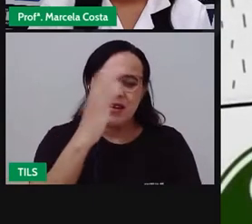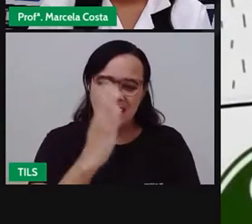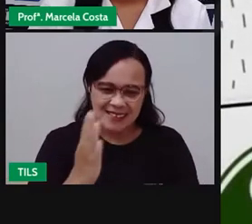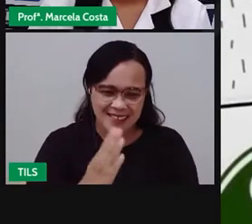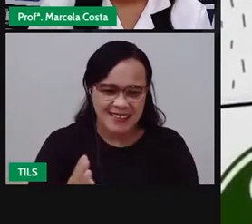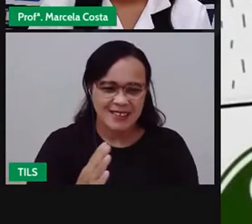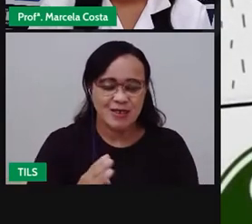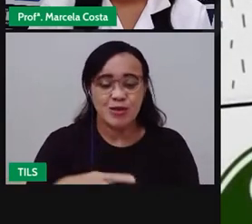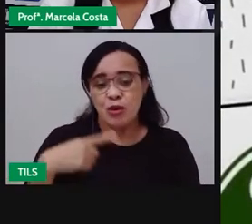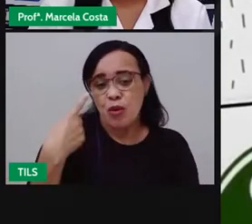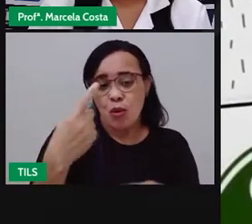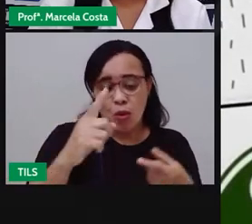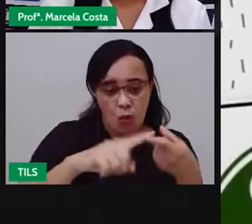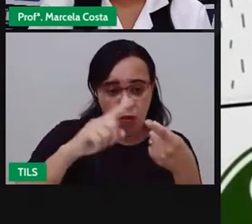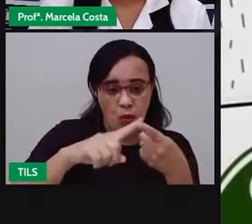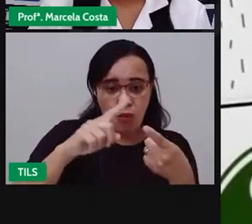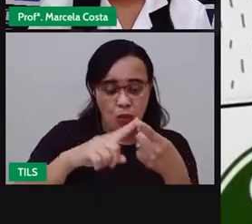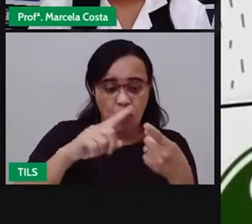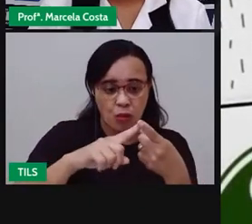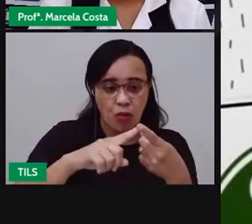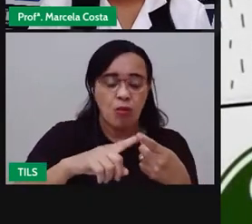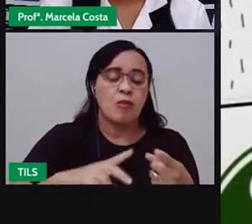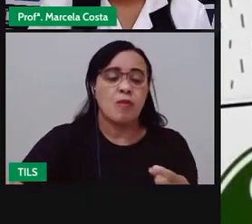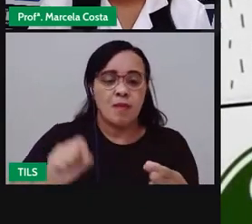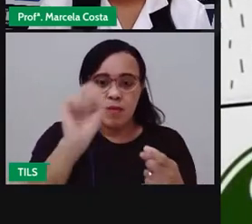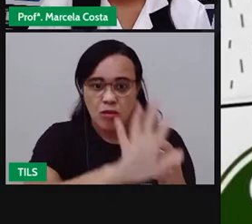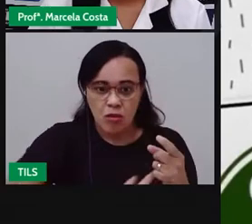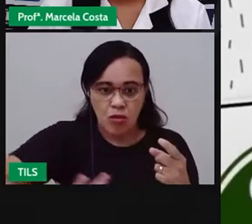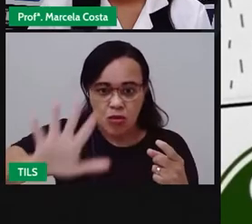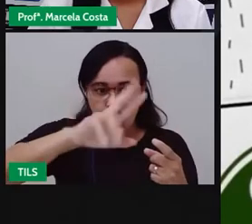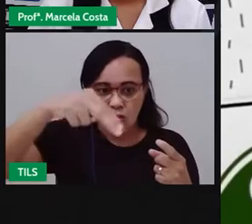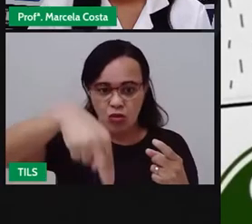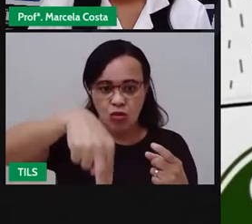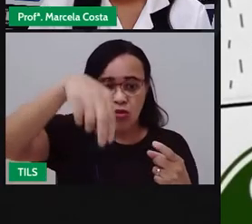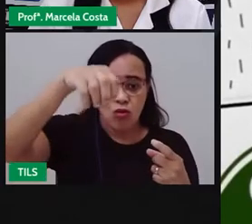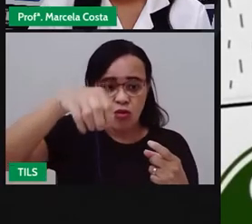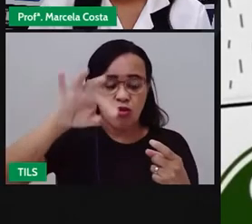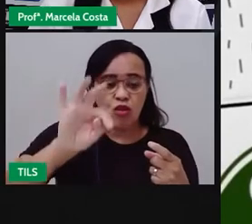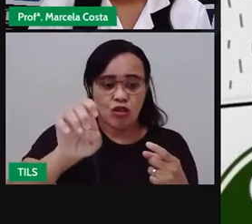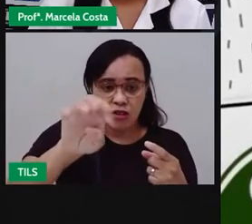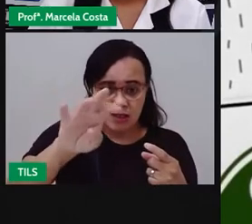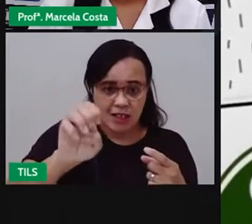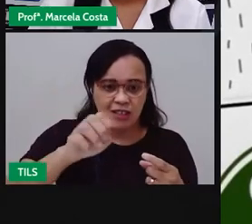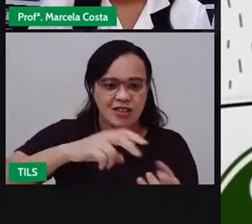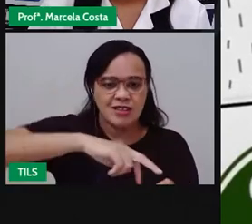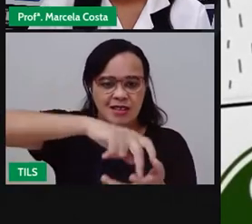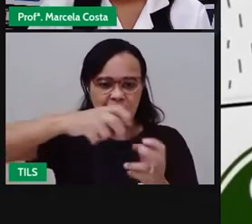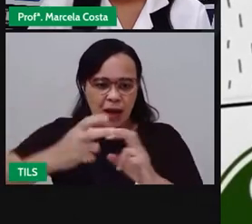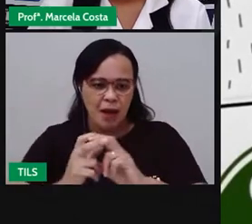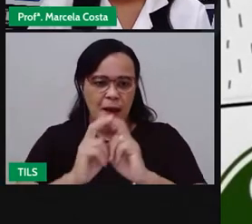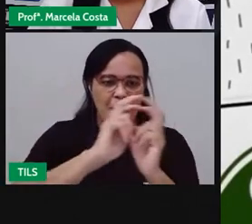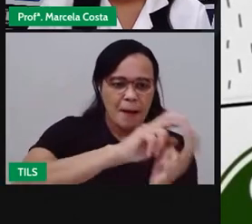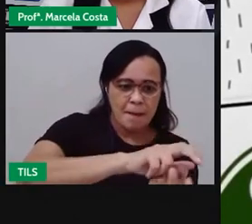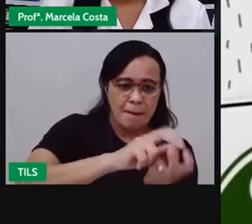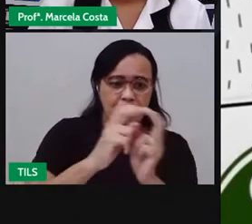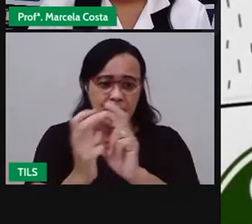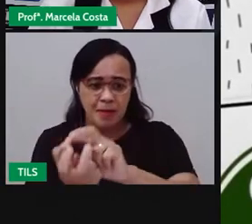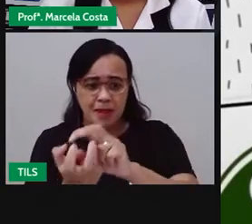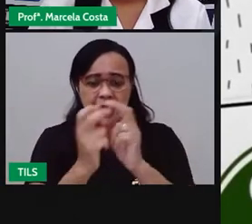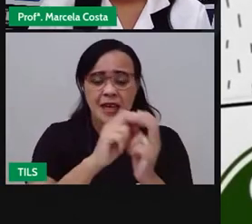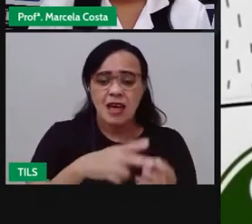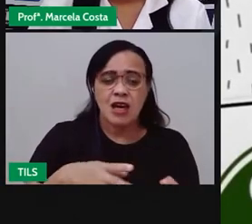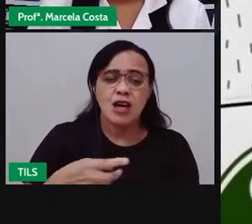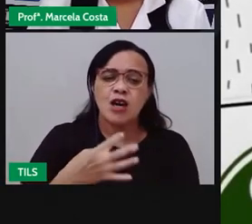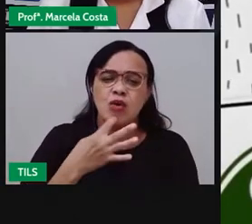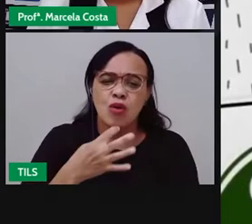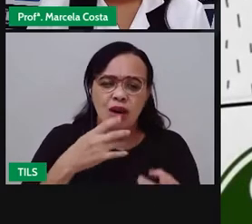registrados em Alagoas e também em todo o Nordeste é a Roda de Capoeira. Ela é uma forma de expressão composta